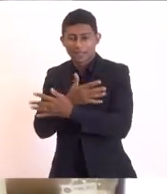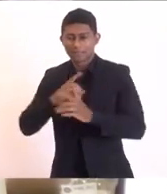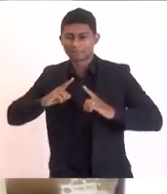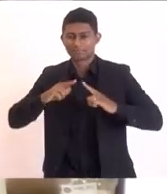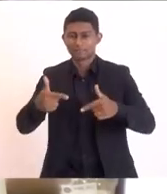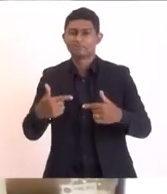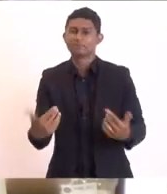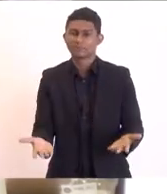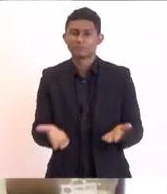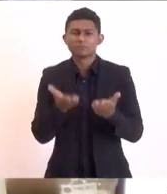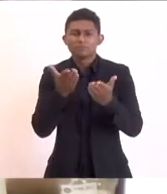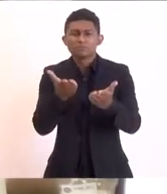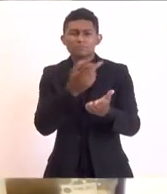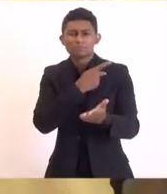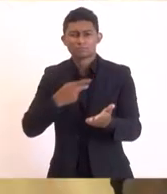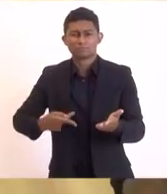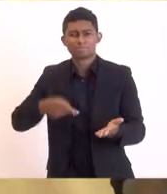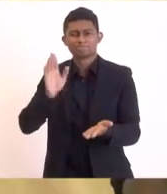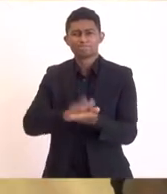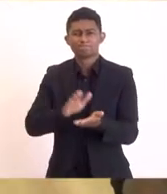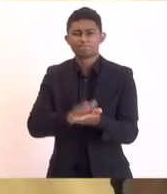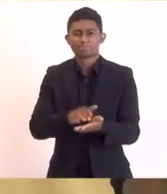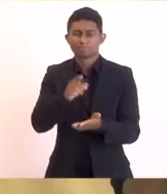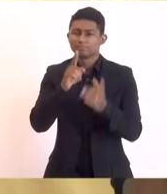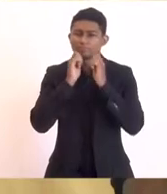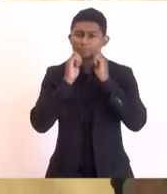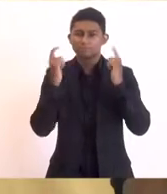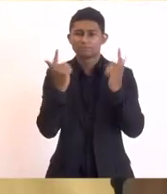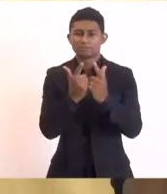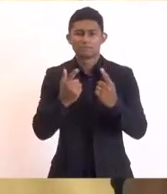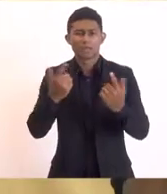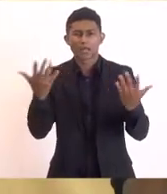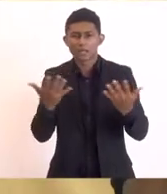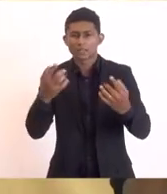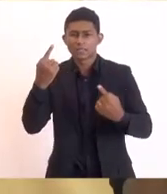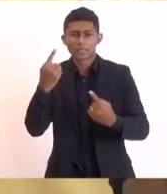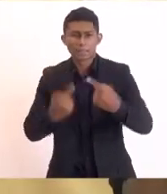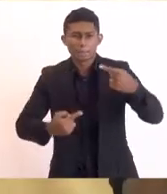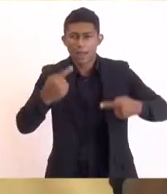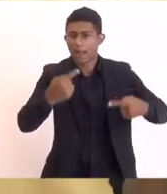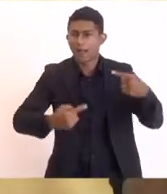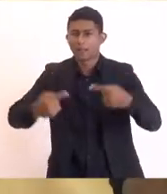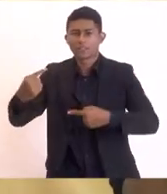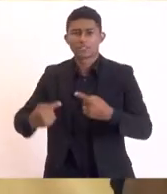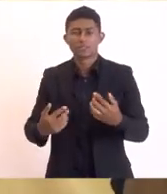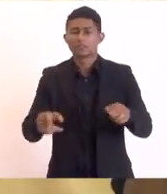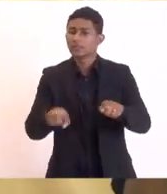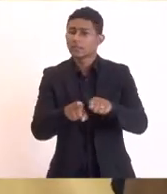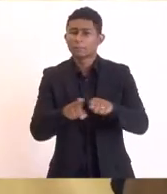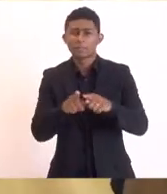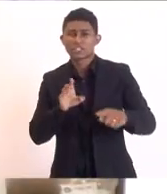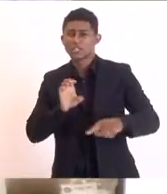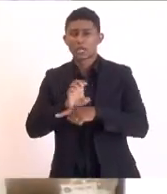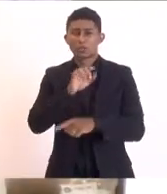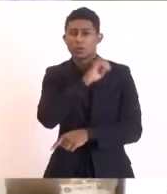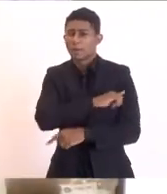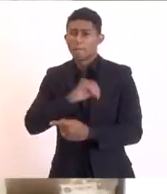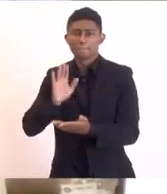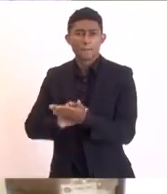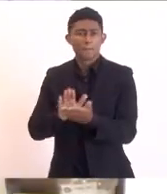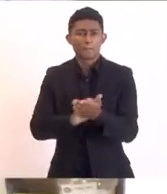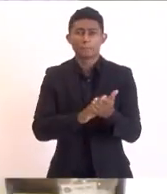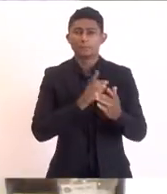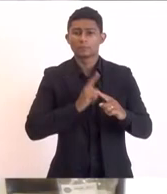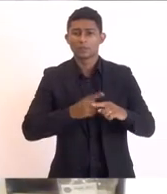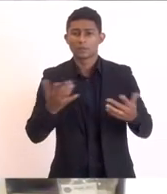Então, presidente André, parabéns à Alerj, parabéns pelo debate com a cidade, mas parabéns ao Estado do Rio de Janeiro, que eu acho que a gente